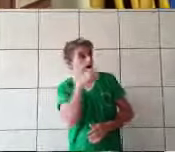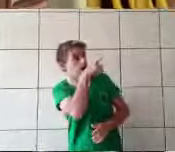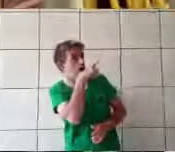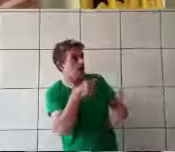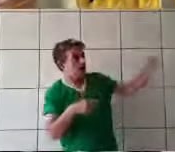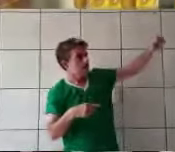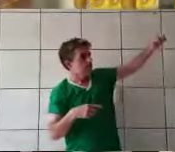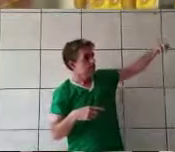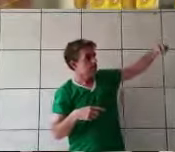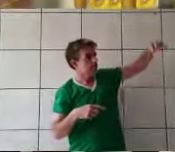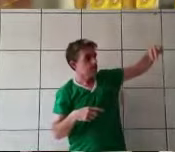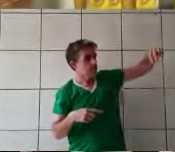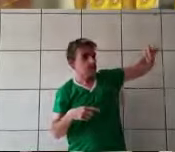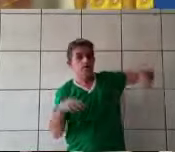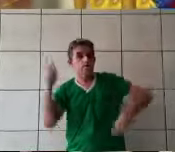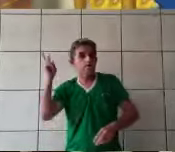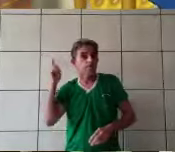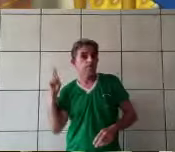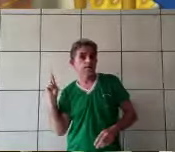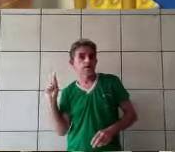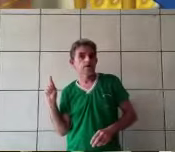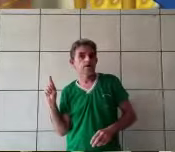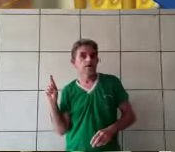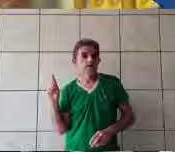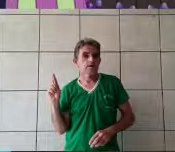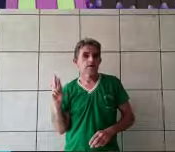De repente, o príncipe apareceu na escada.